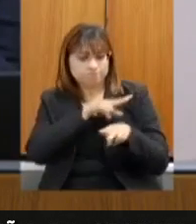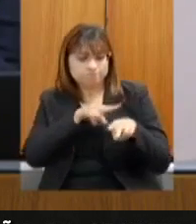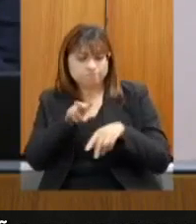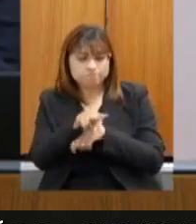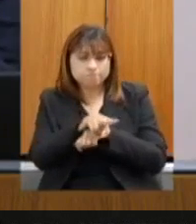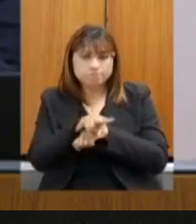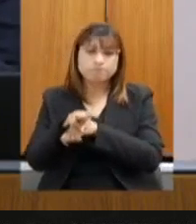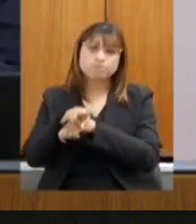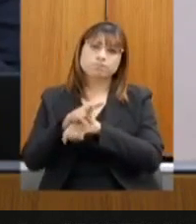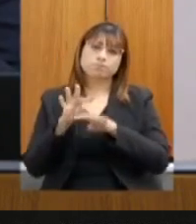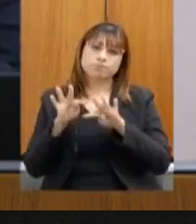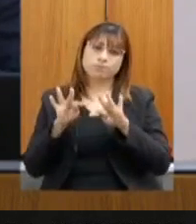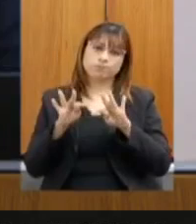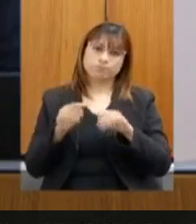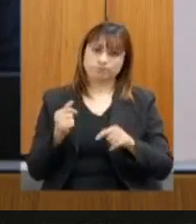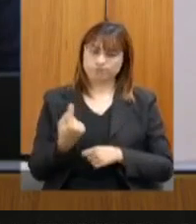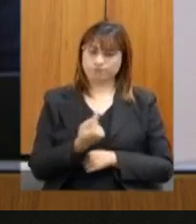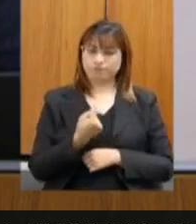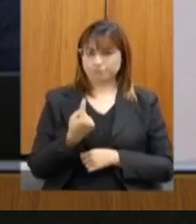parlamentares.